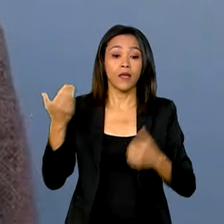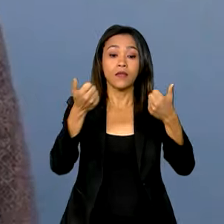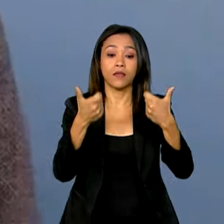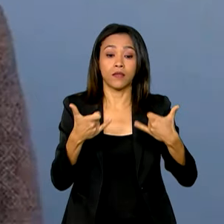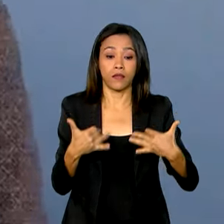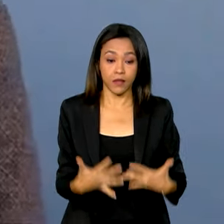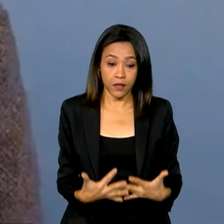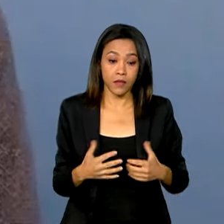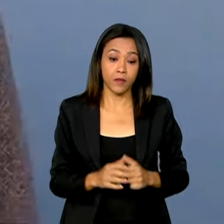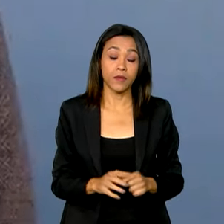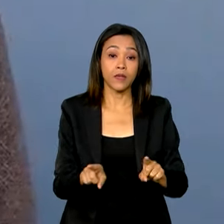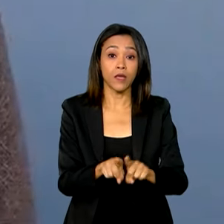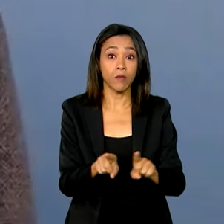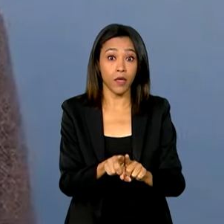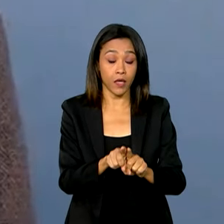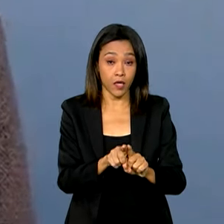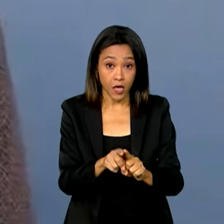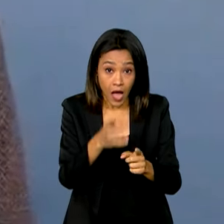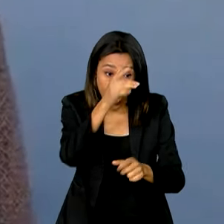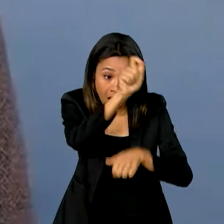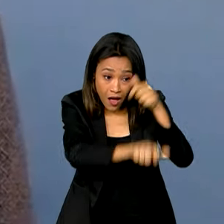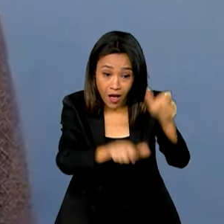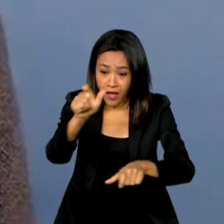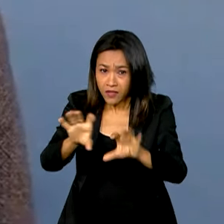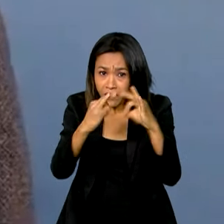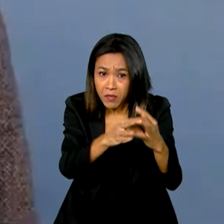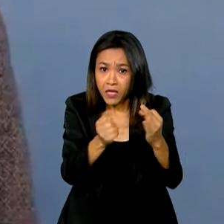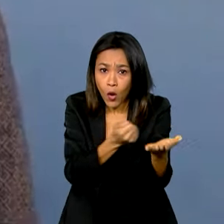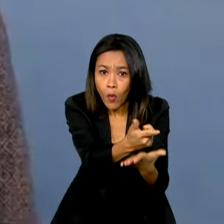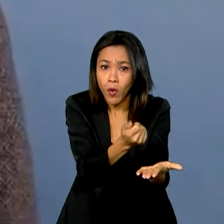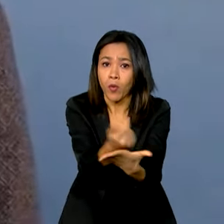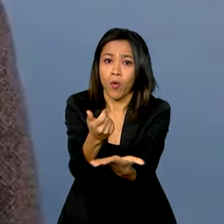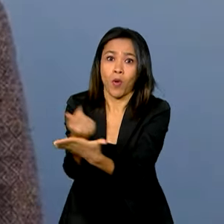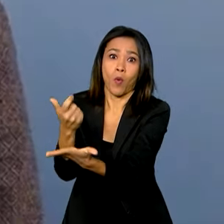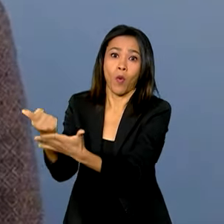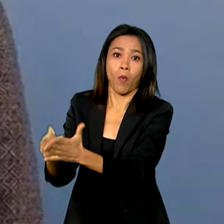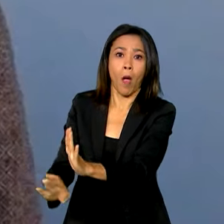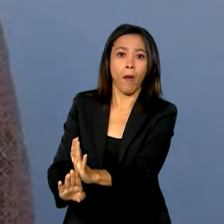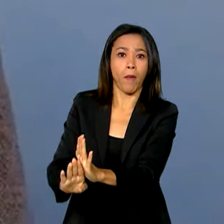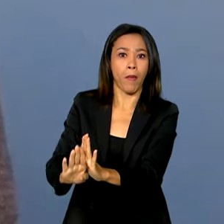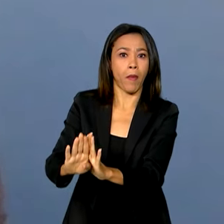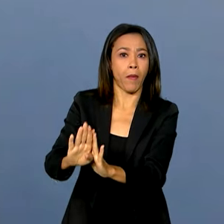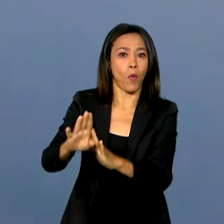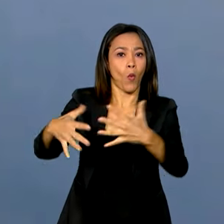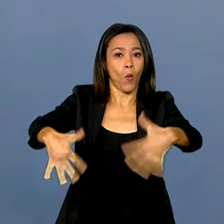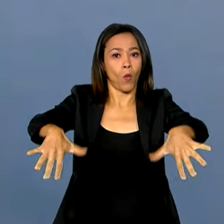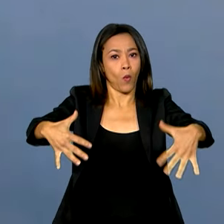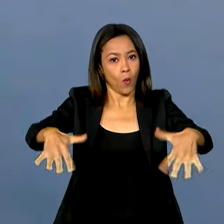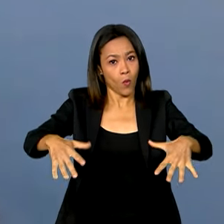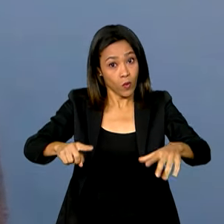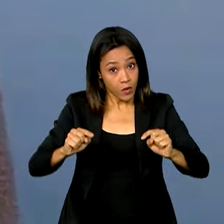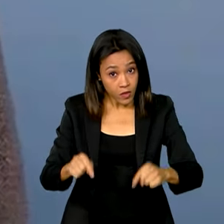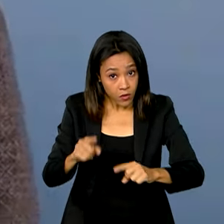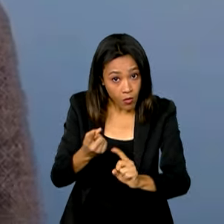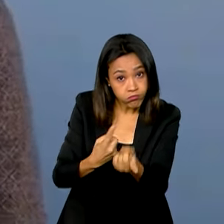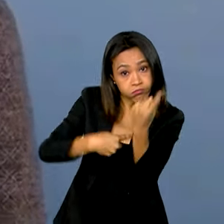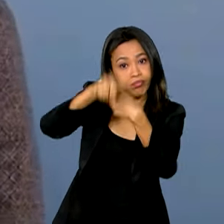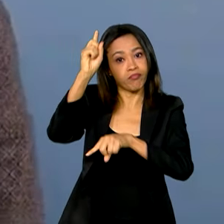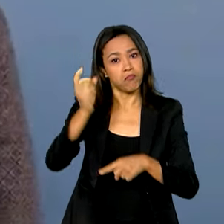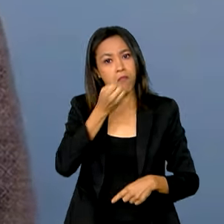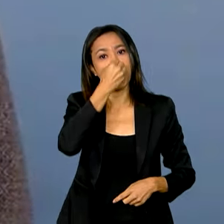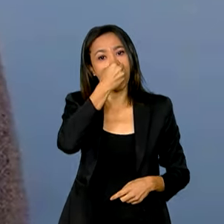também do crescimento do consumo das famílias. E aí, obviamente, alavancada pelo bom